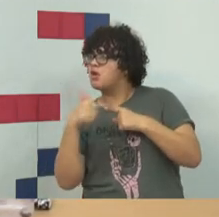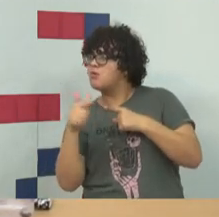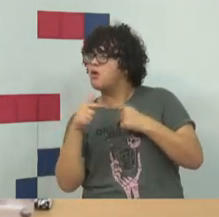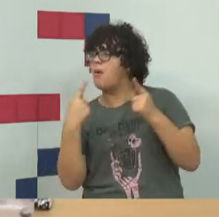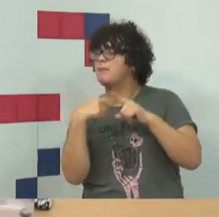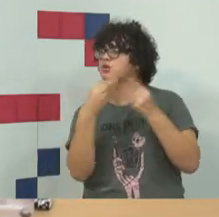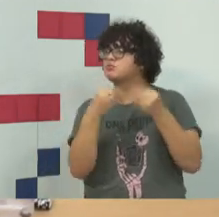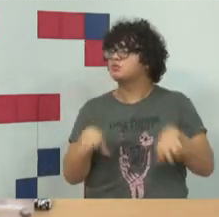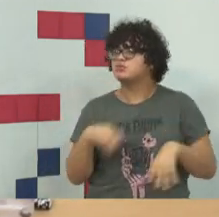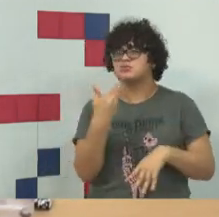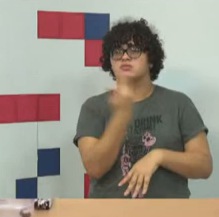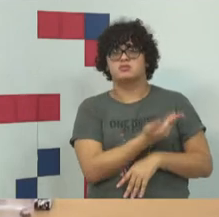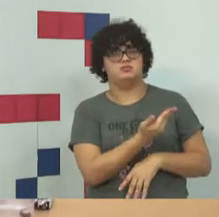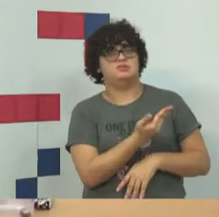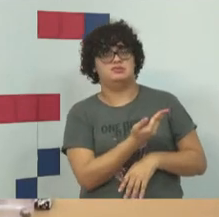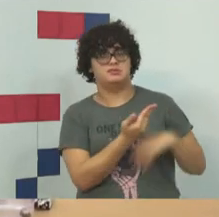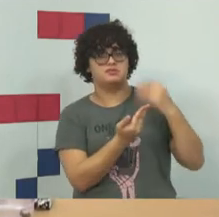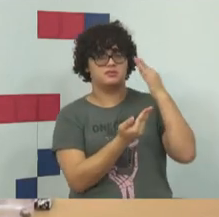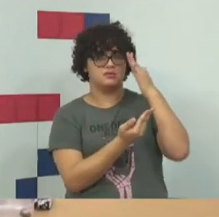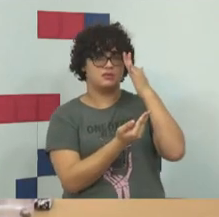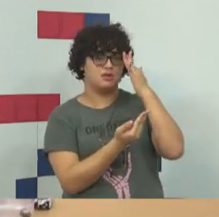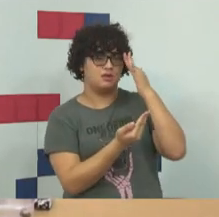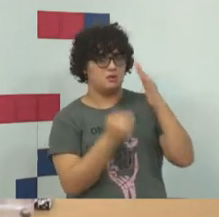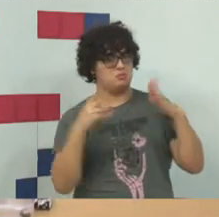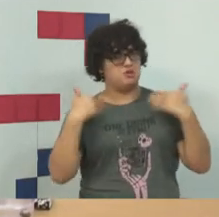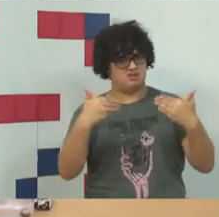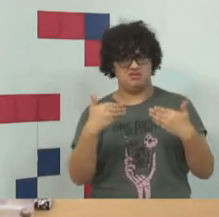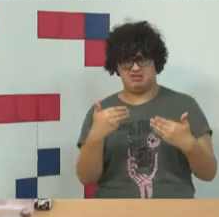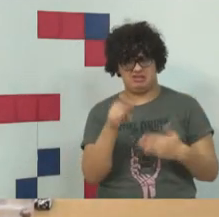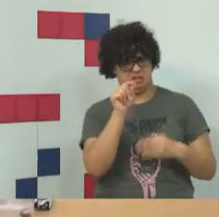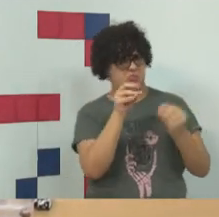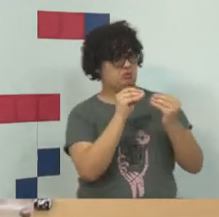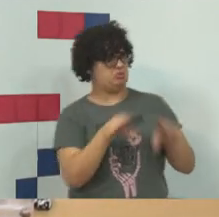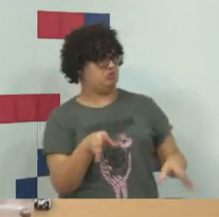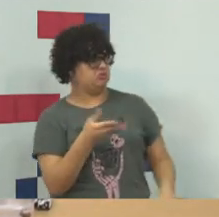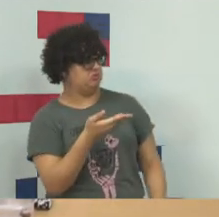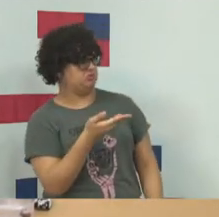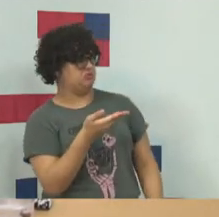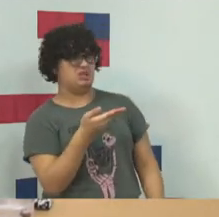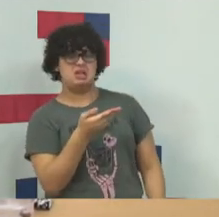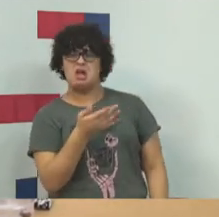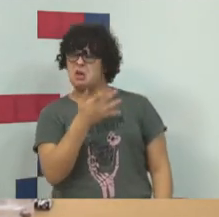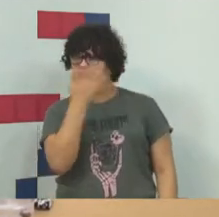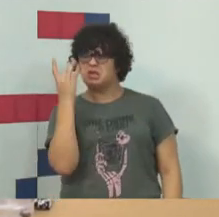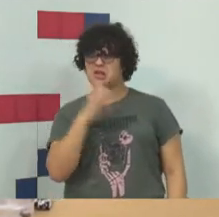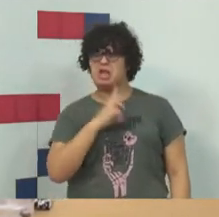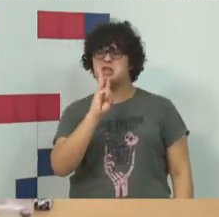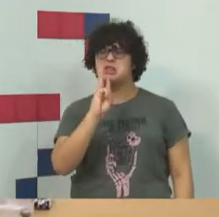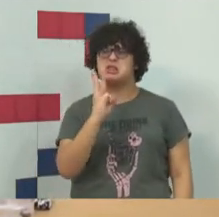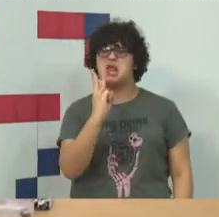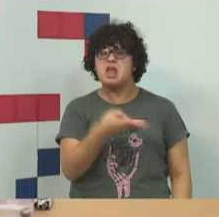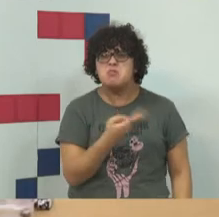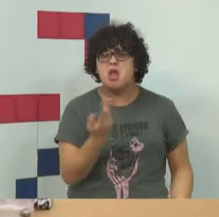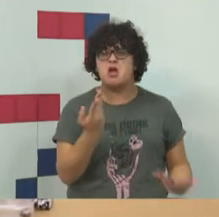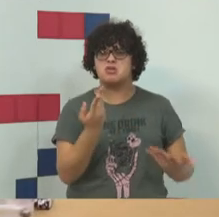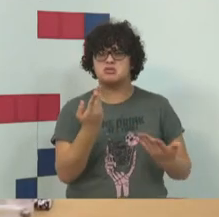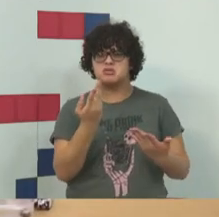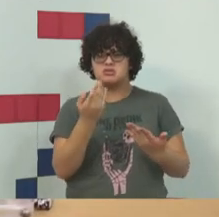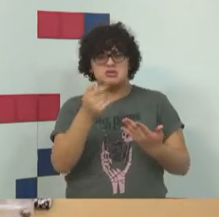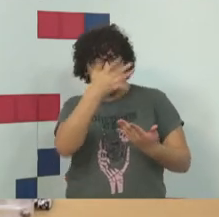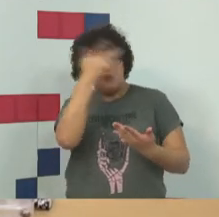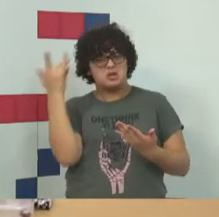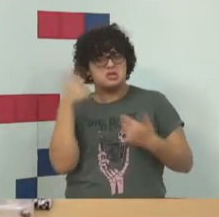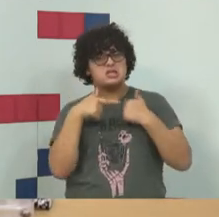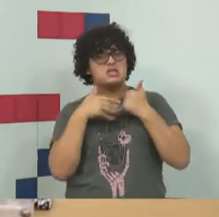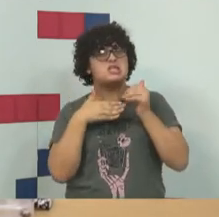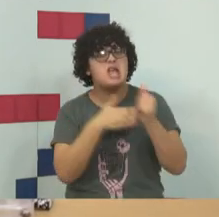prejuízo para ela. O ministro diz, que prejuízo? A pessoa tem 3 milhões de seguidores, quem tem 3, quem tem